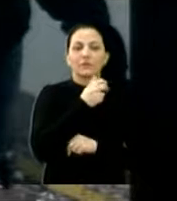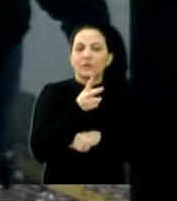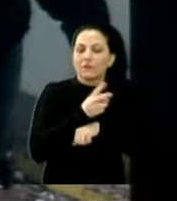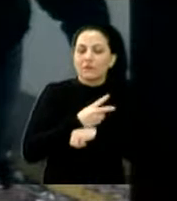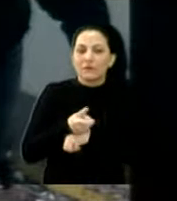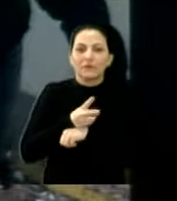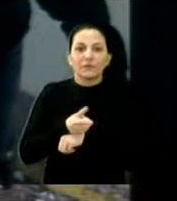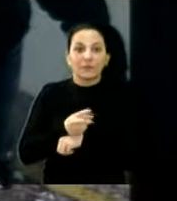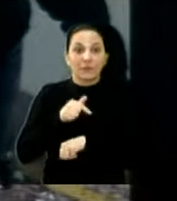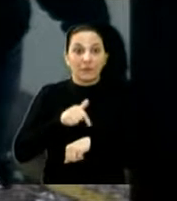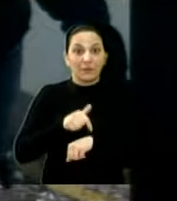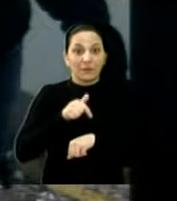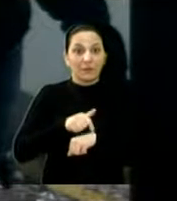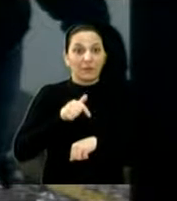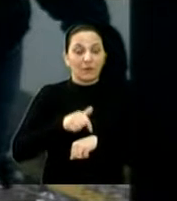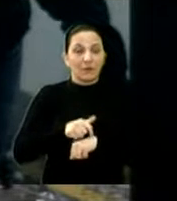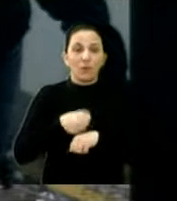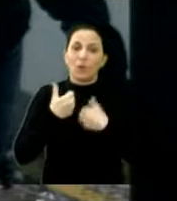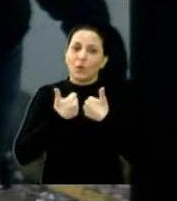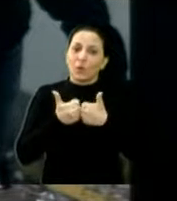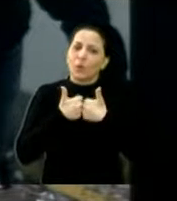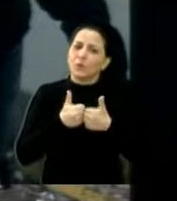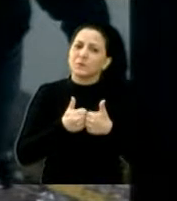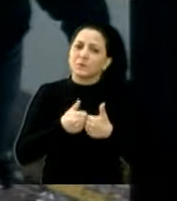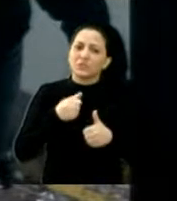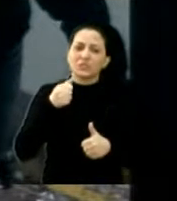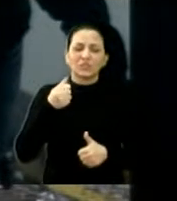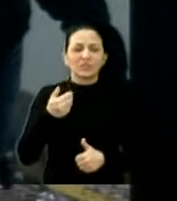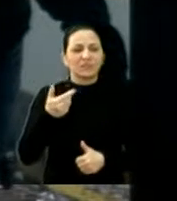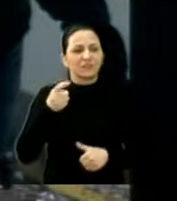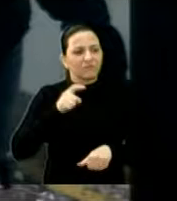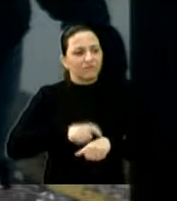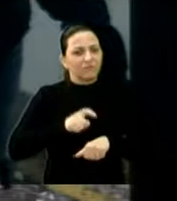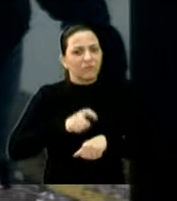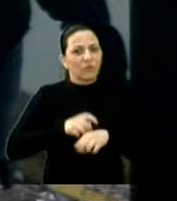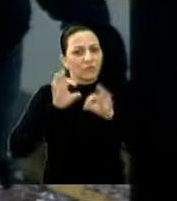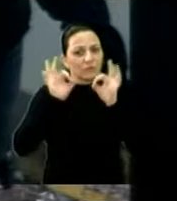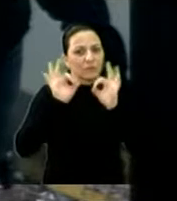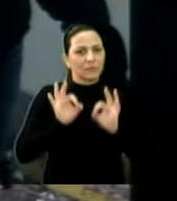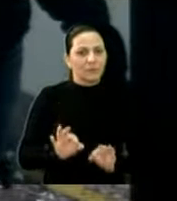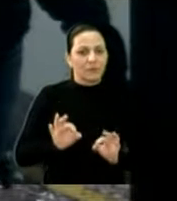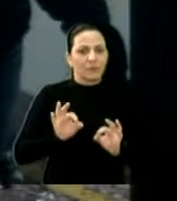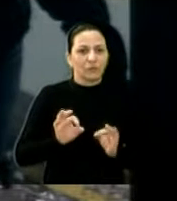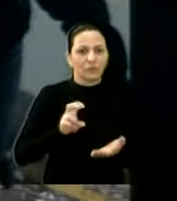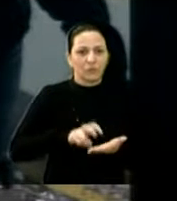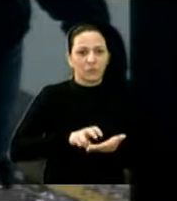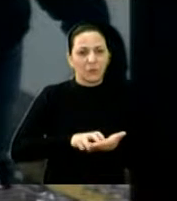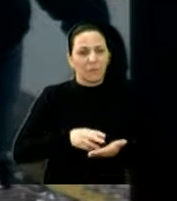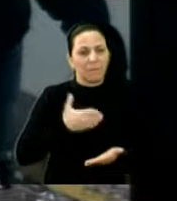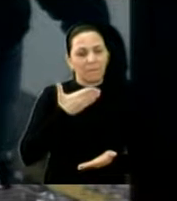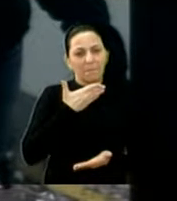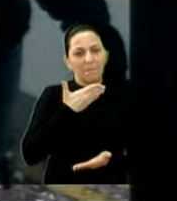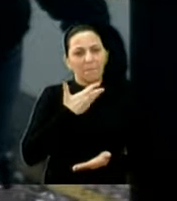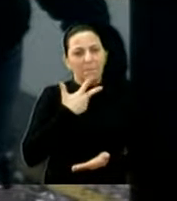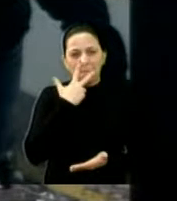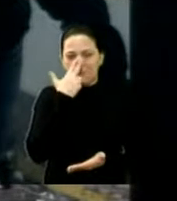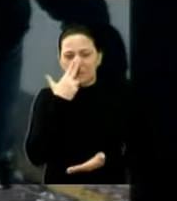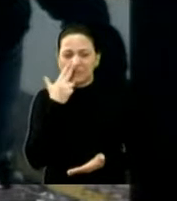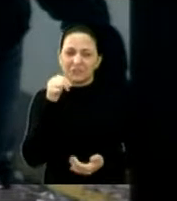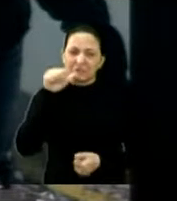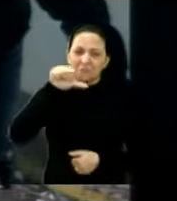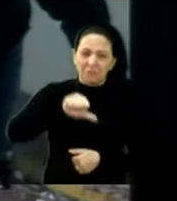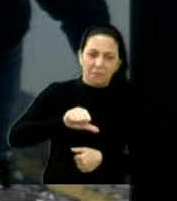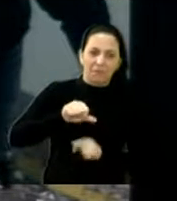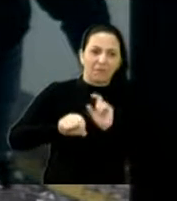justo nessa hora os ônibus estavam correndo bem, mas acho que é maio, pique cedo, mas está tudo bem por enquanto, inclusive os